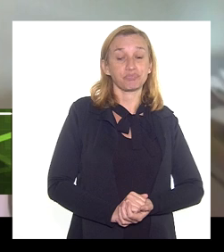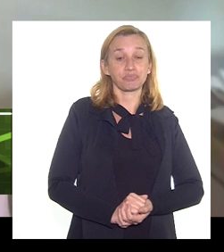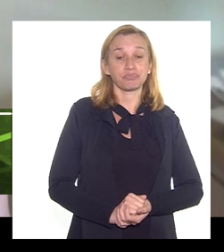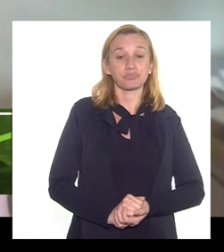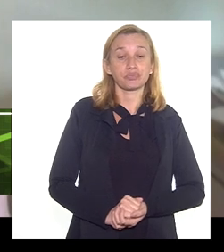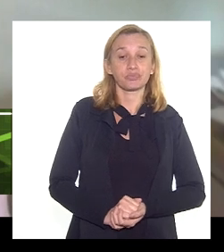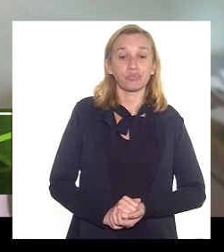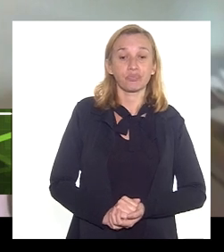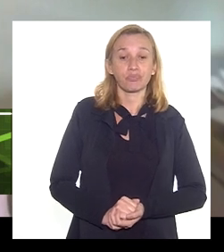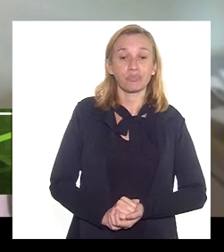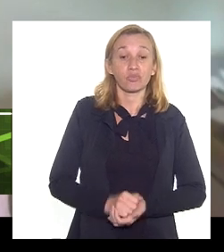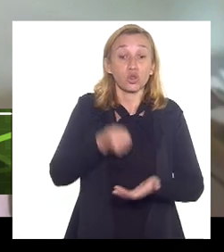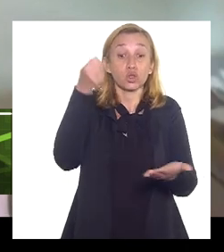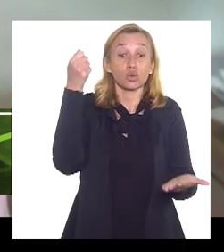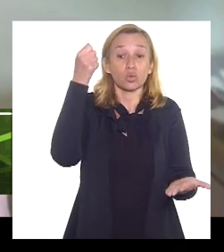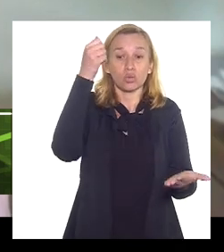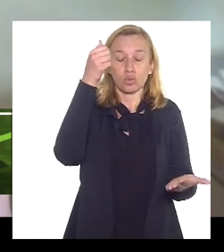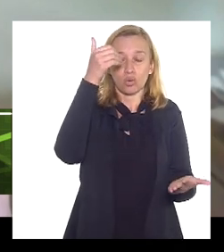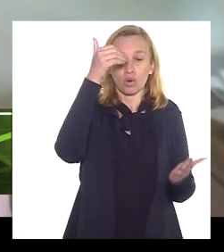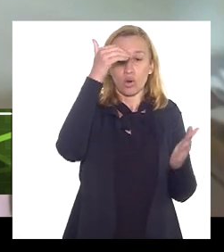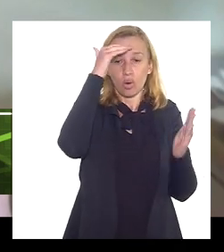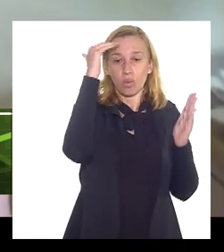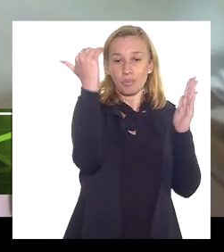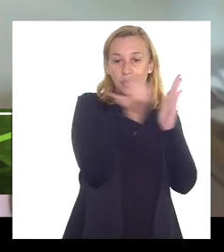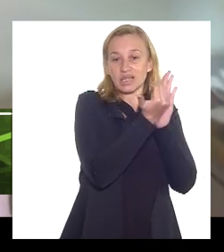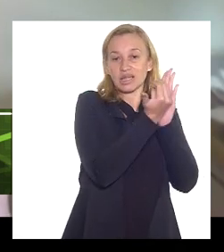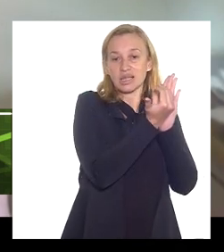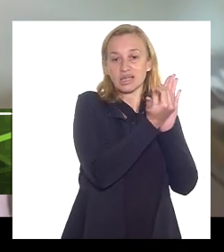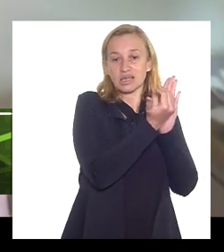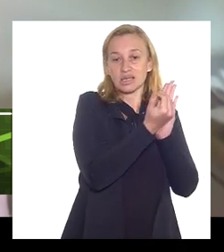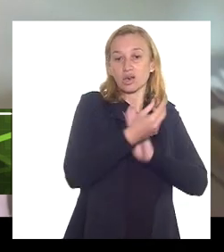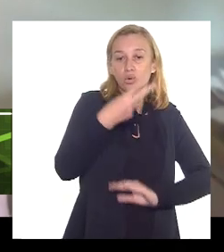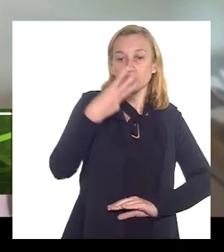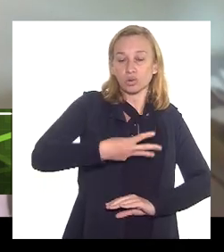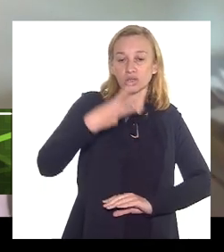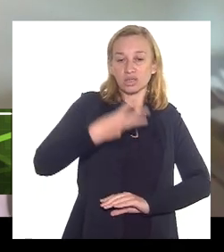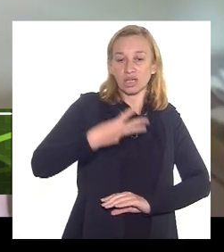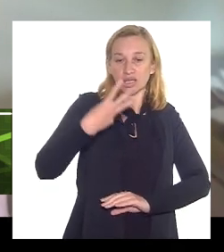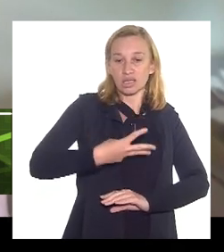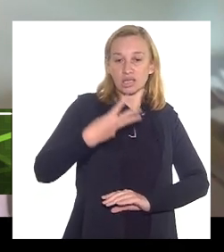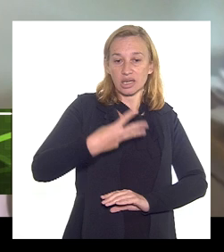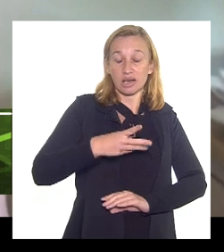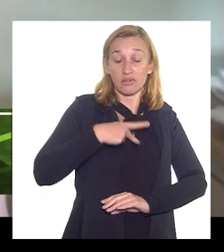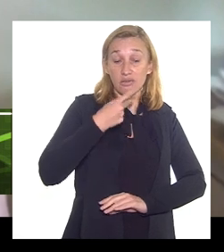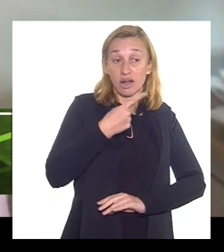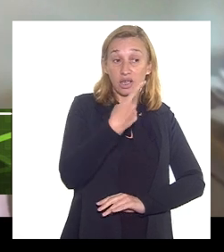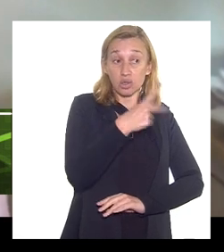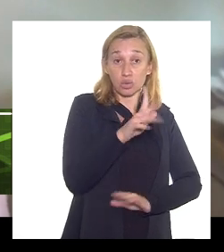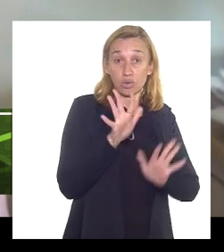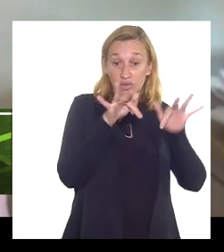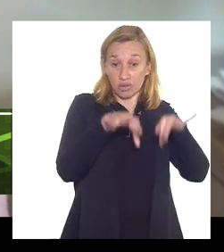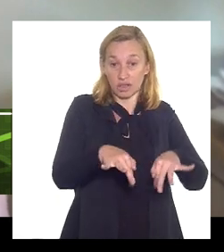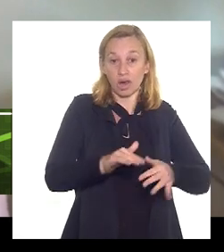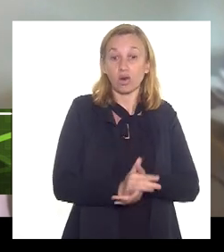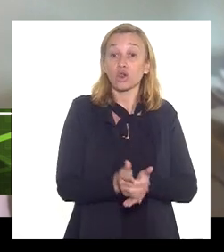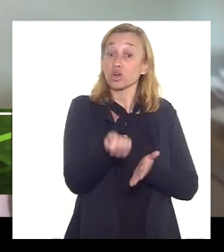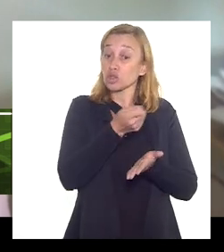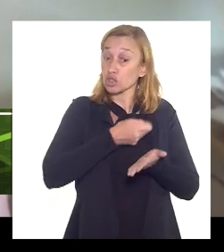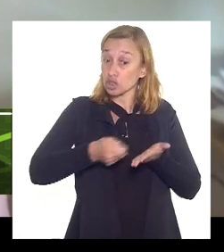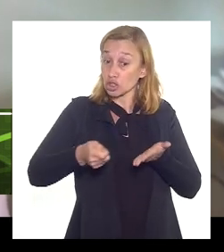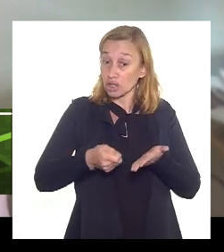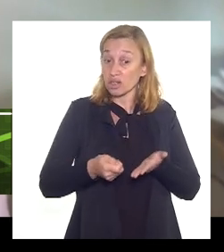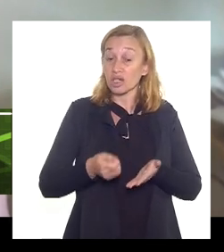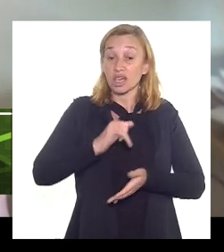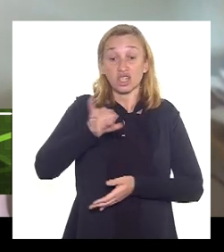cumprido literalmente o terceiro ponto dos seus comentários finais o que o senhor escreveu a